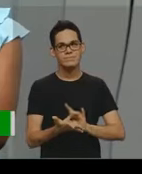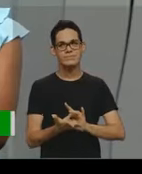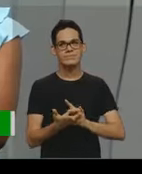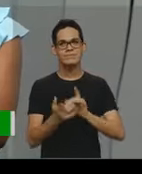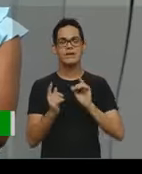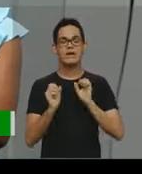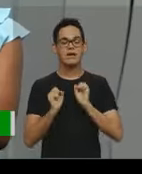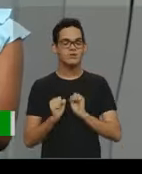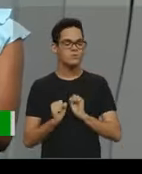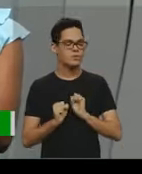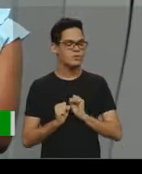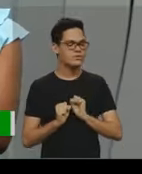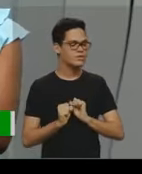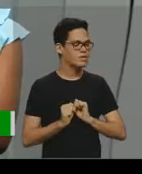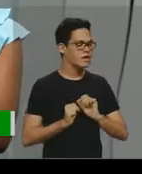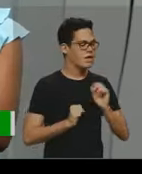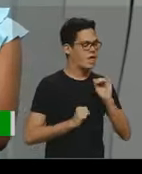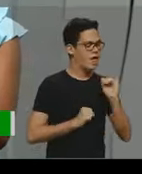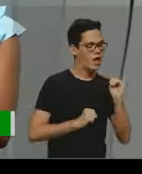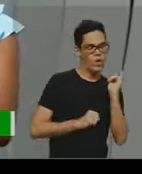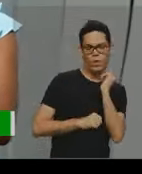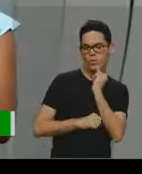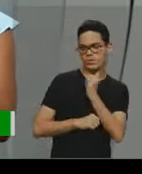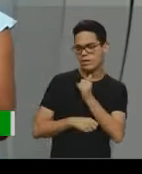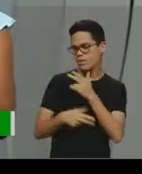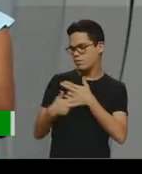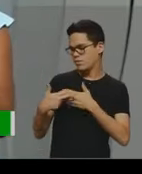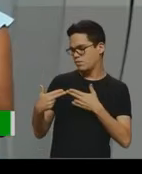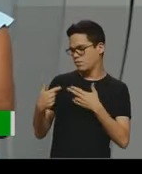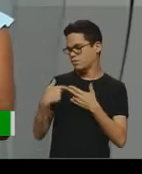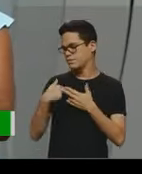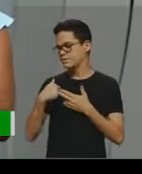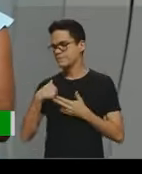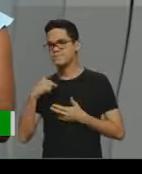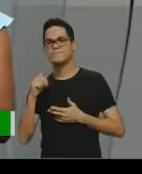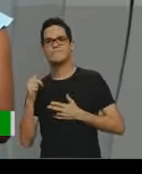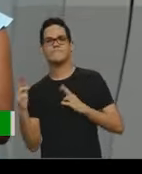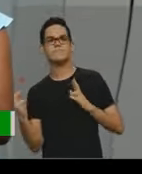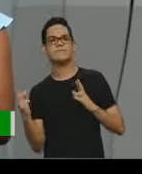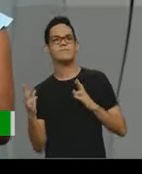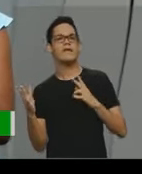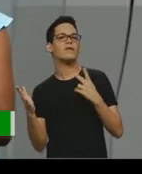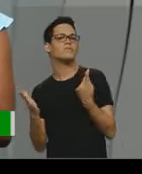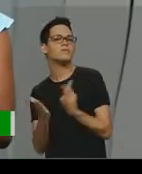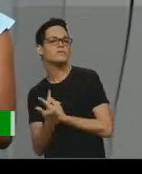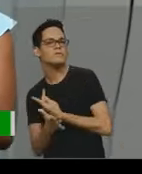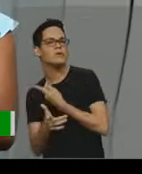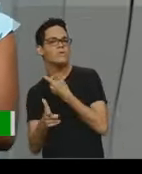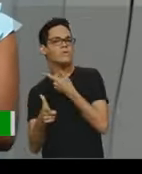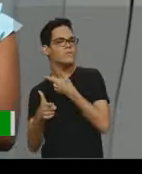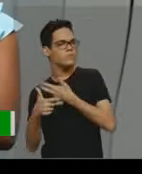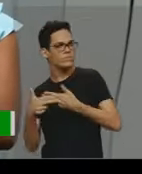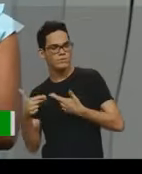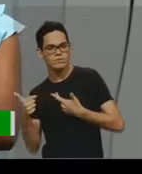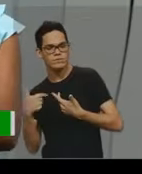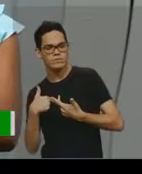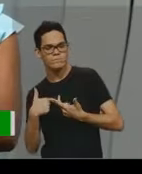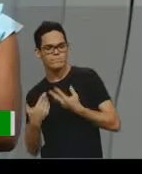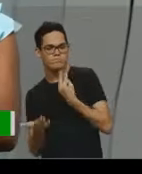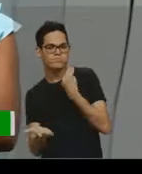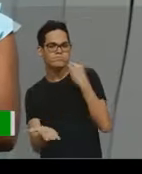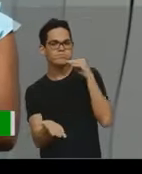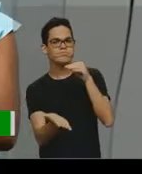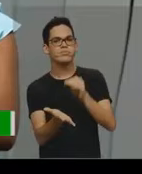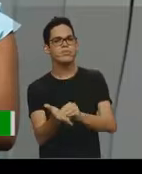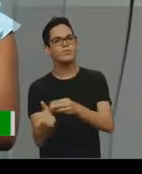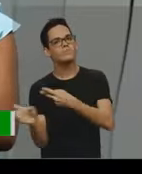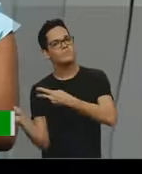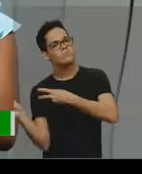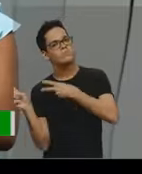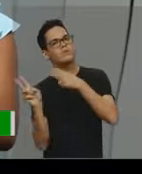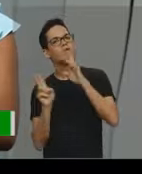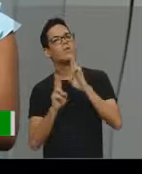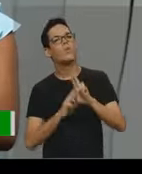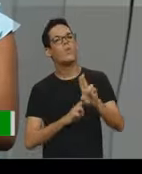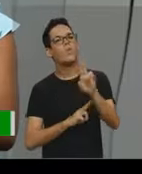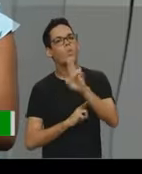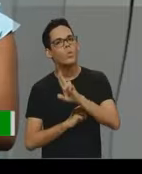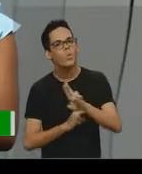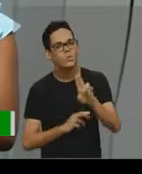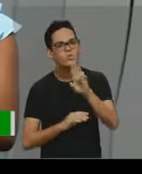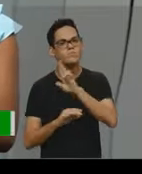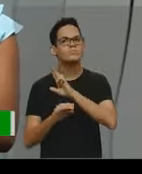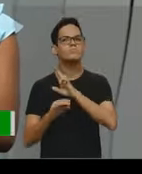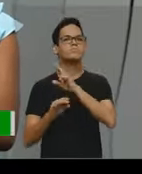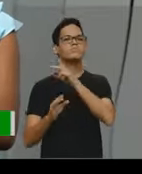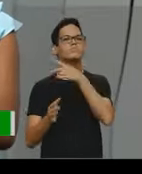relação com algo que aconteceu, geralmente o autor tira de um fato, de uma situação e explora aquele